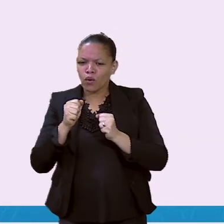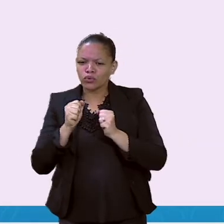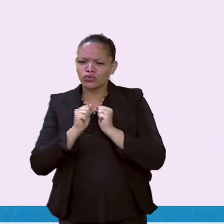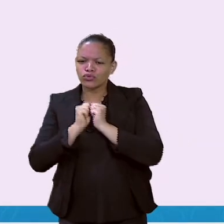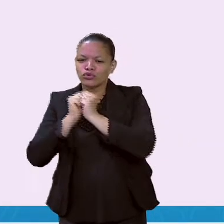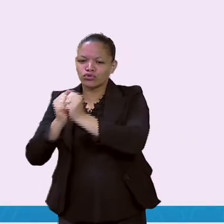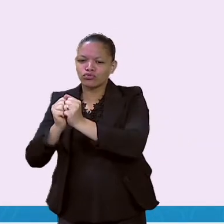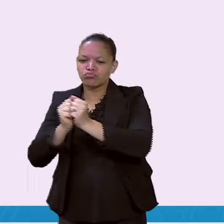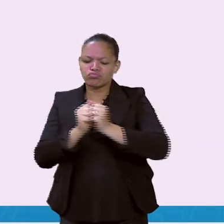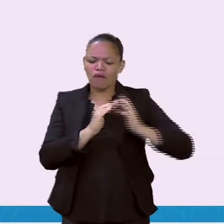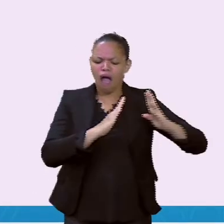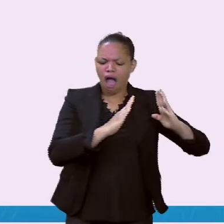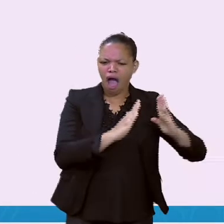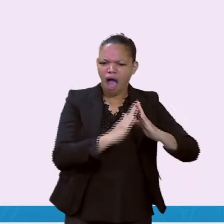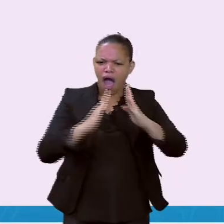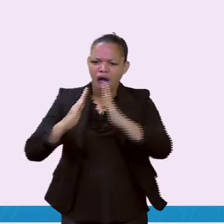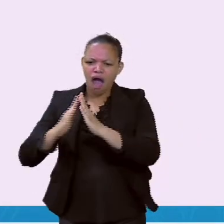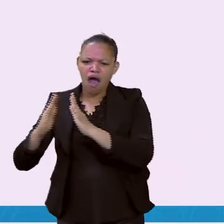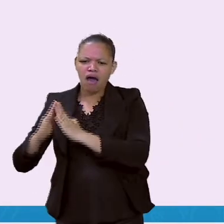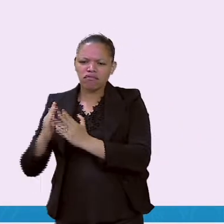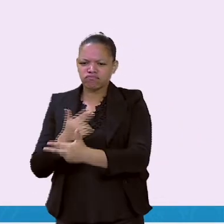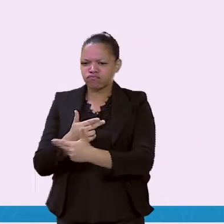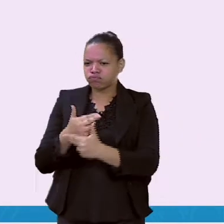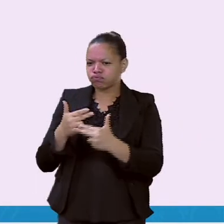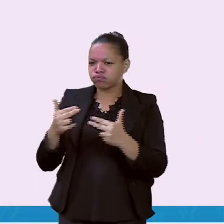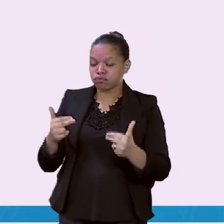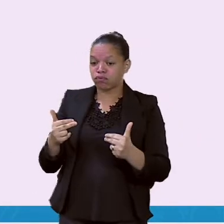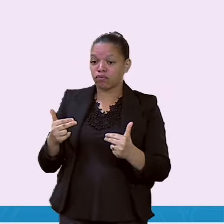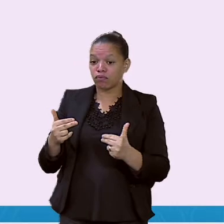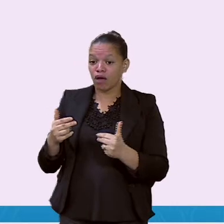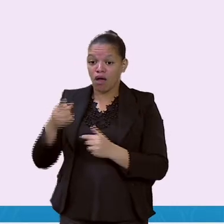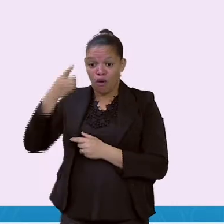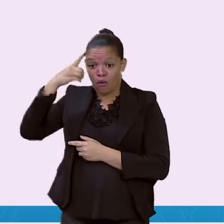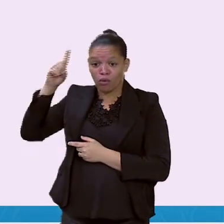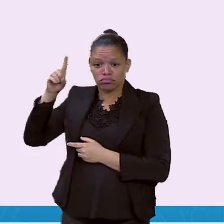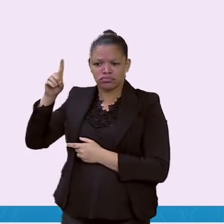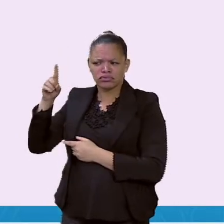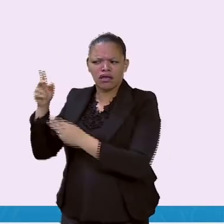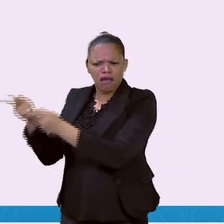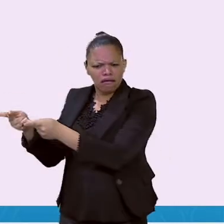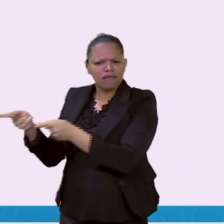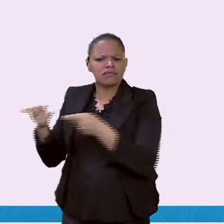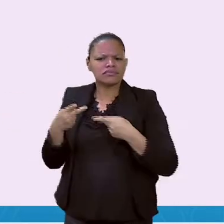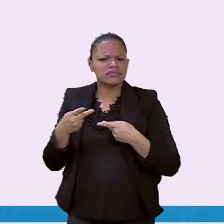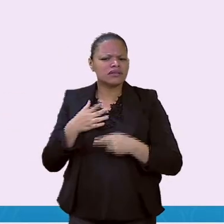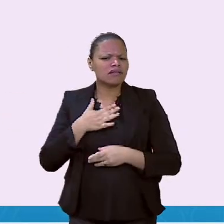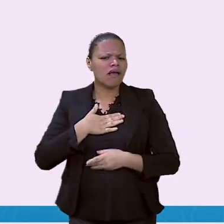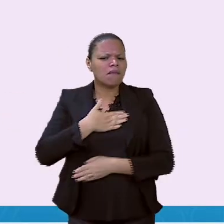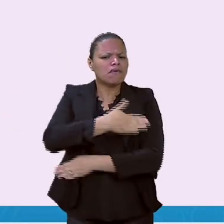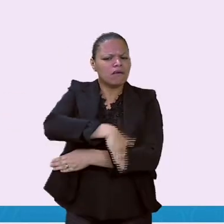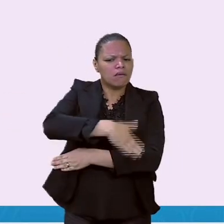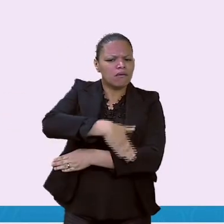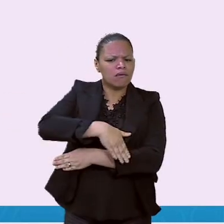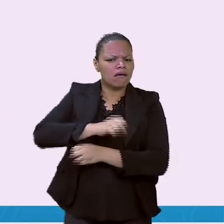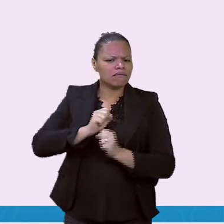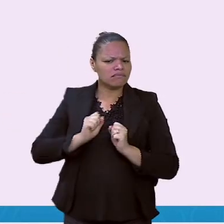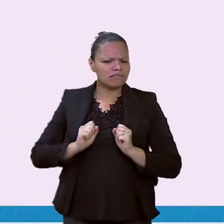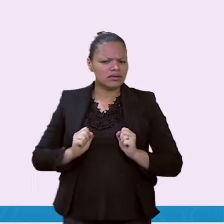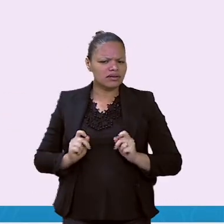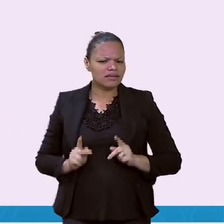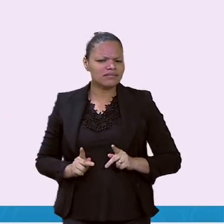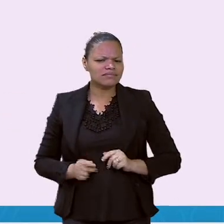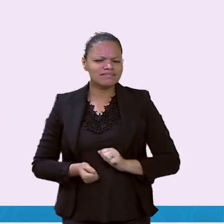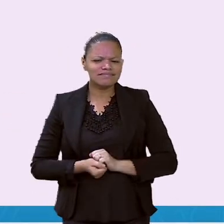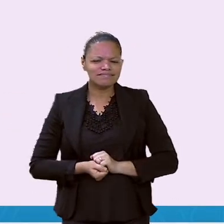Um dia, se você passar lá perto, venha conhecer a minha rua. Fim da